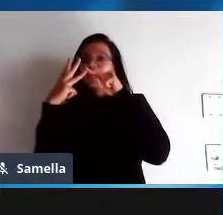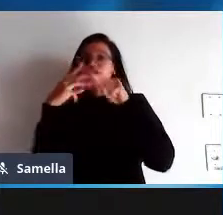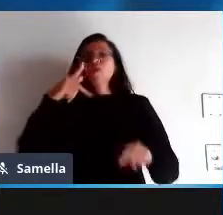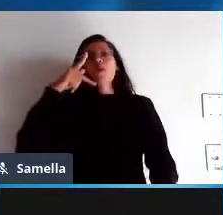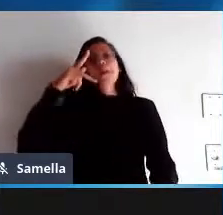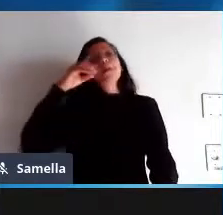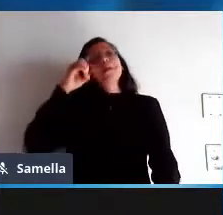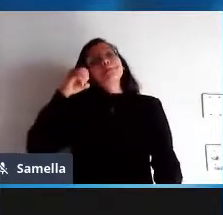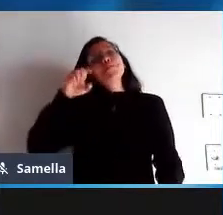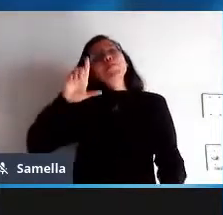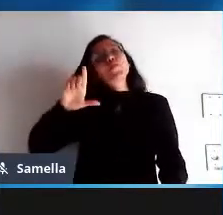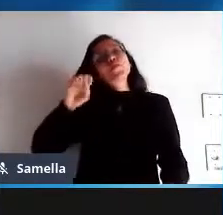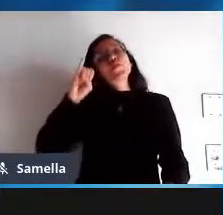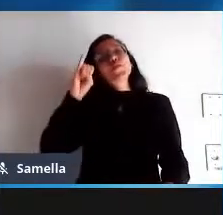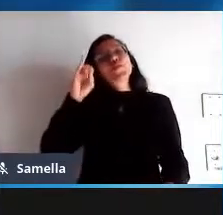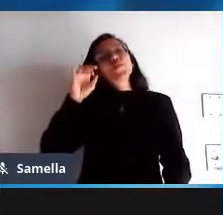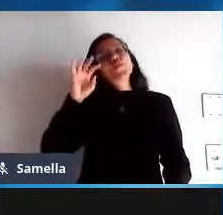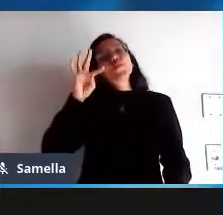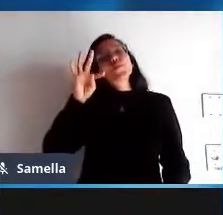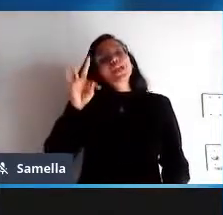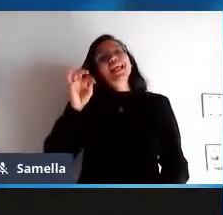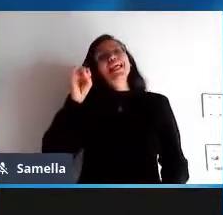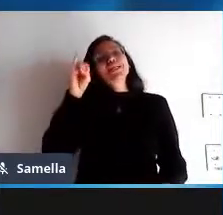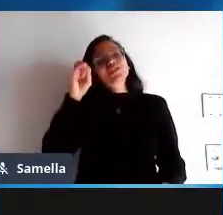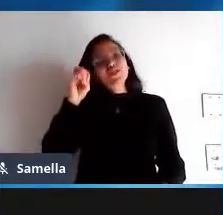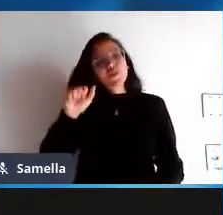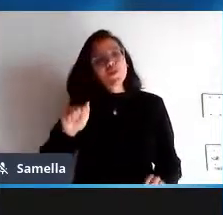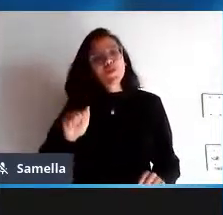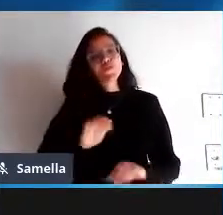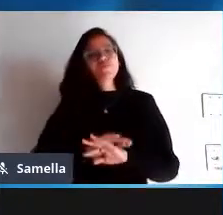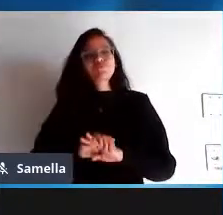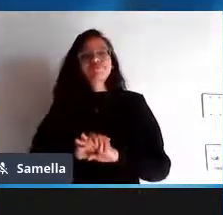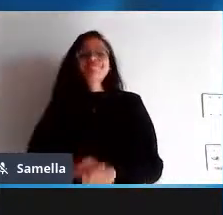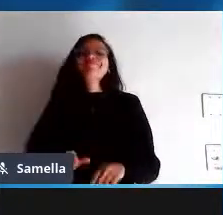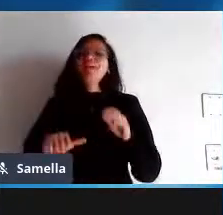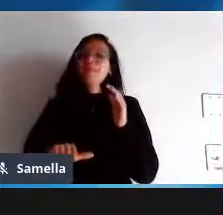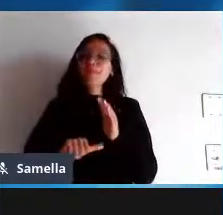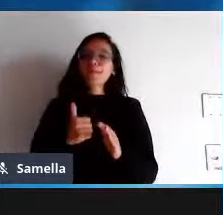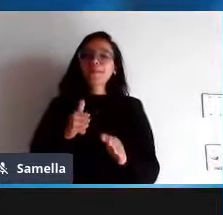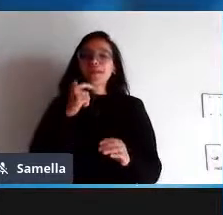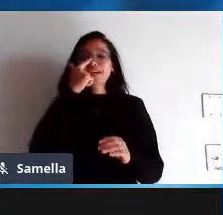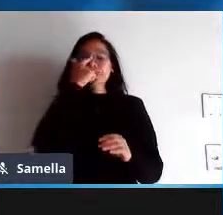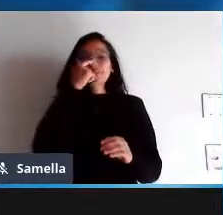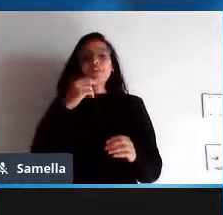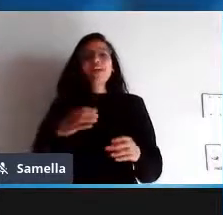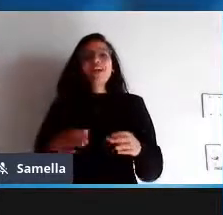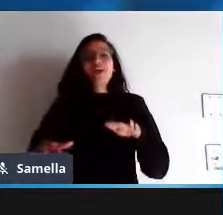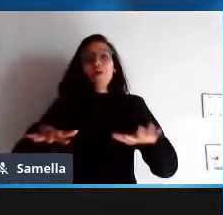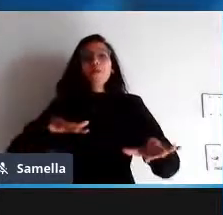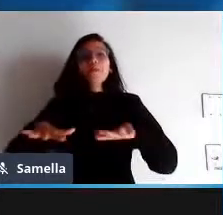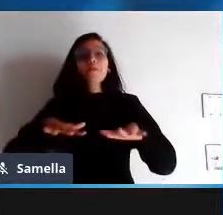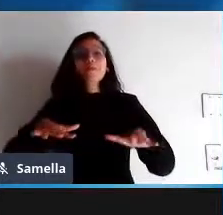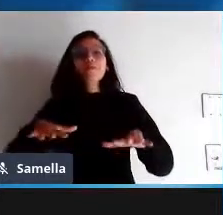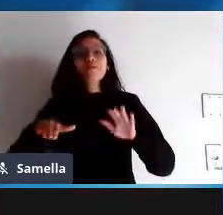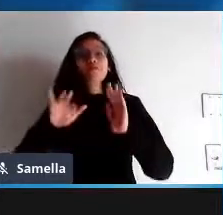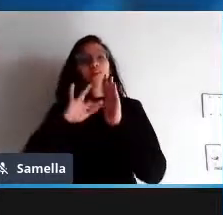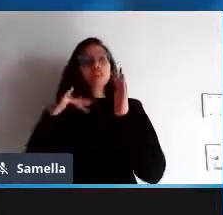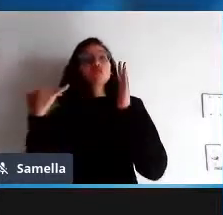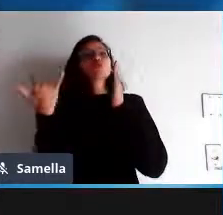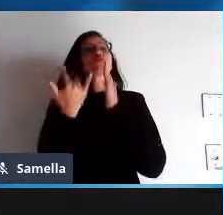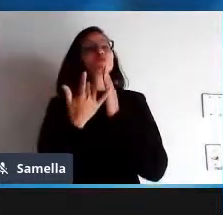arrepia quando a gente fala em política tá ele é um movimento social que é outra coisa que costuma